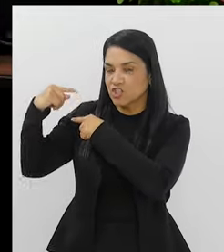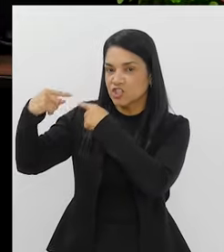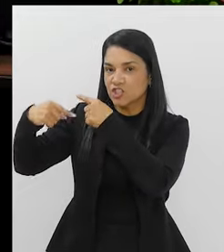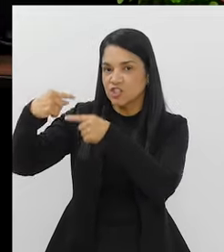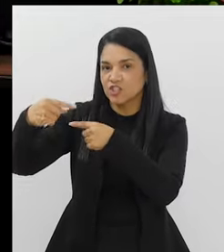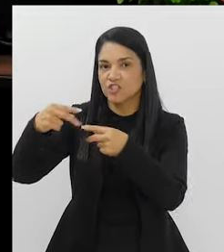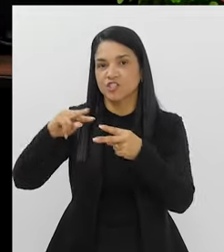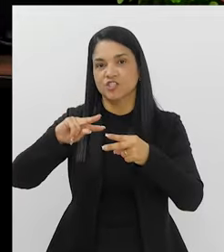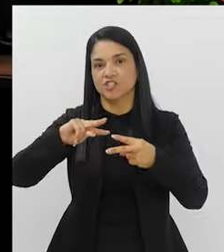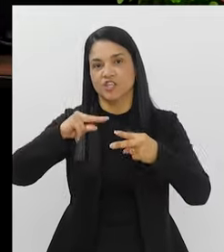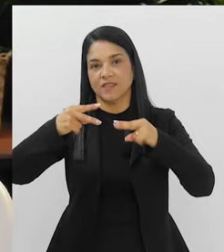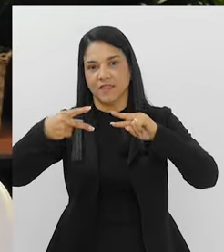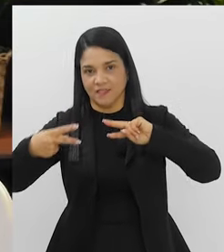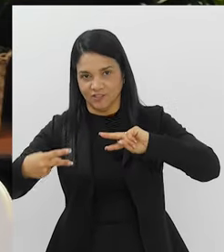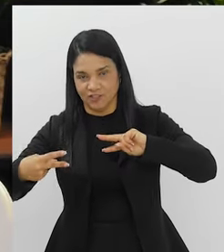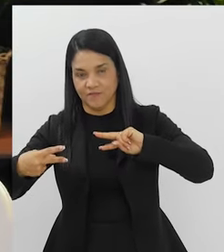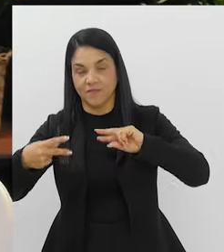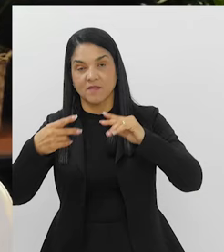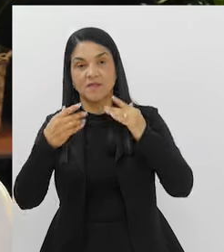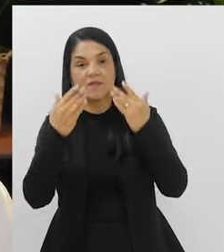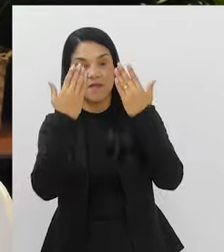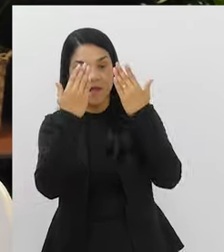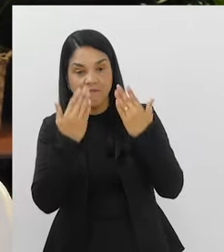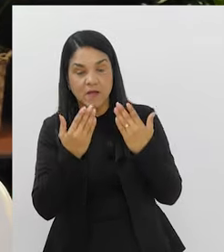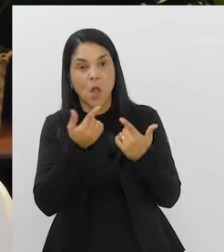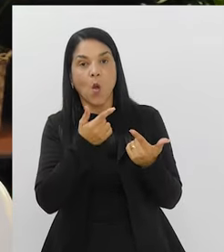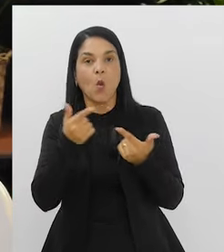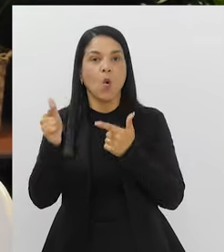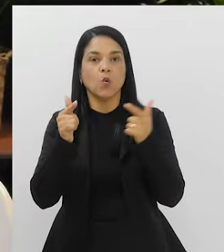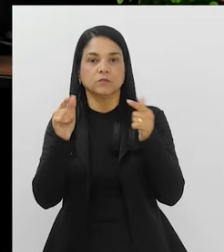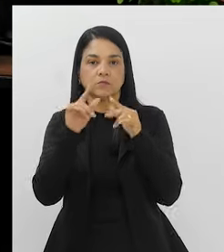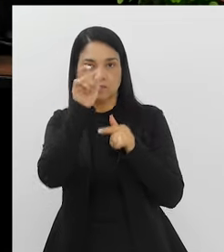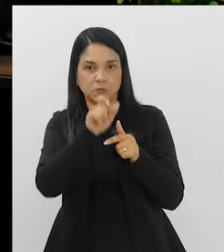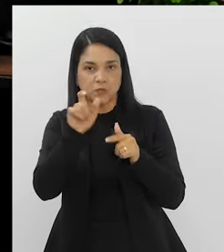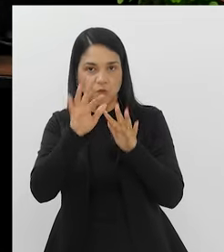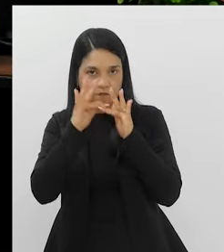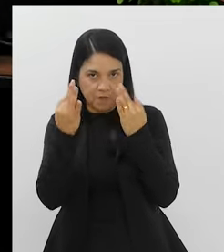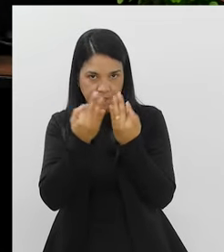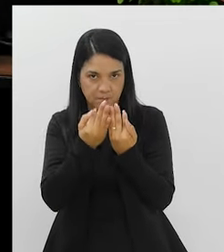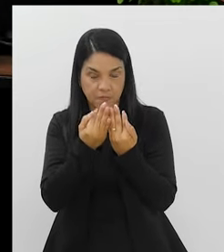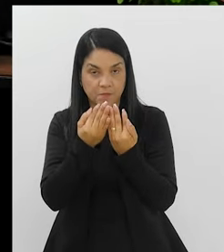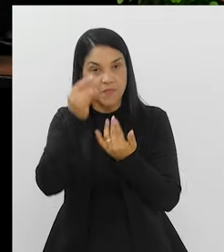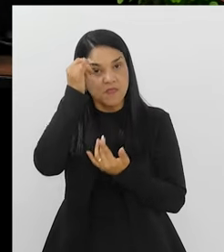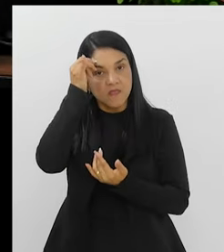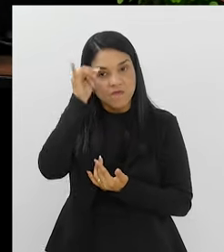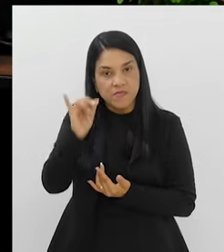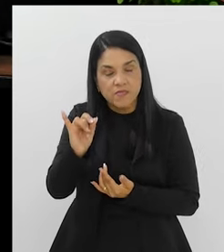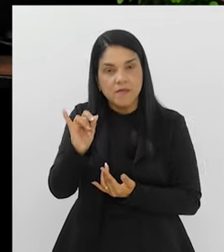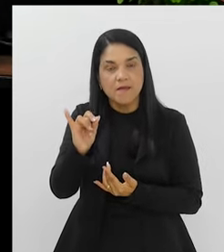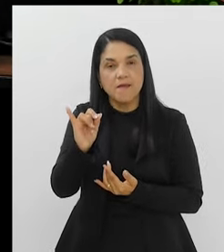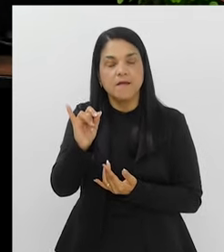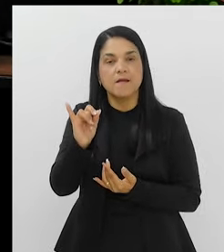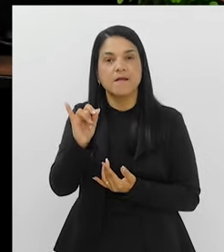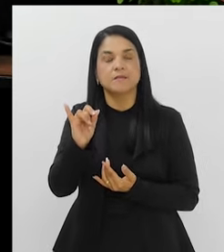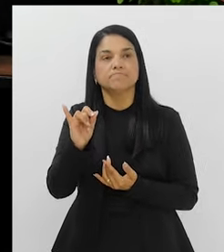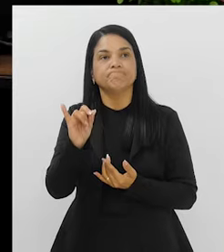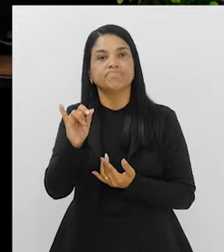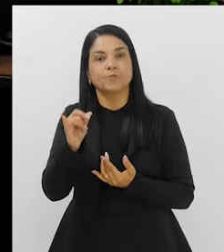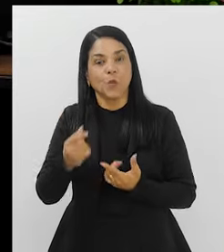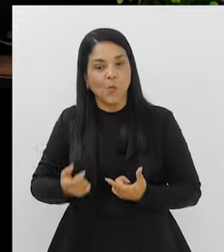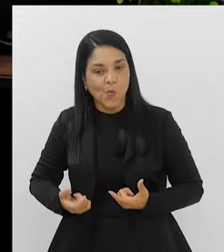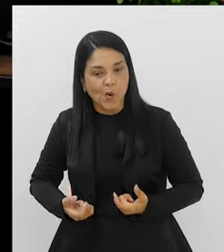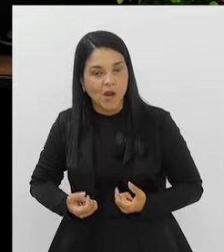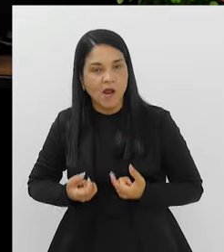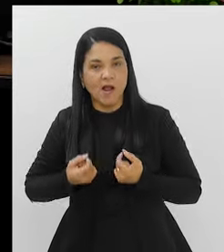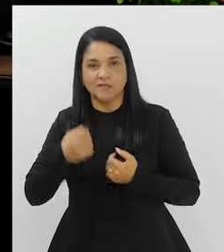questão genética. Já avaliar, inclusive, outros membros da família. Que é pra evitar que a gente